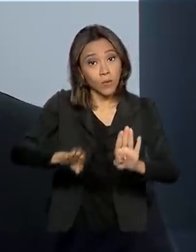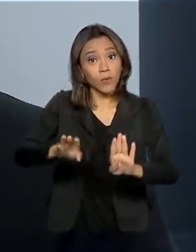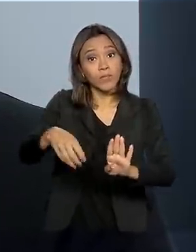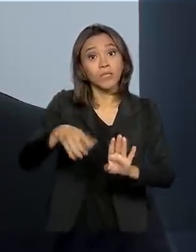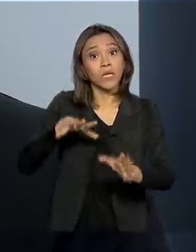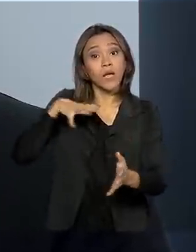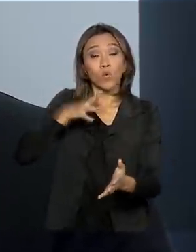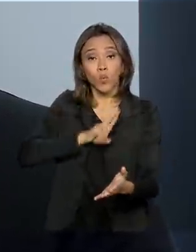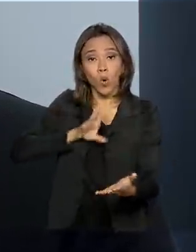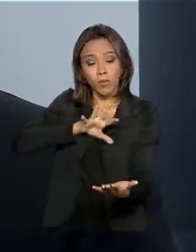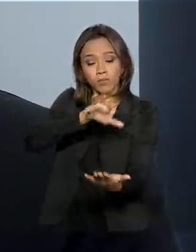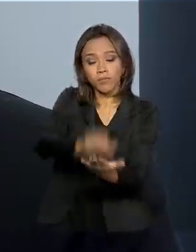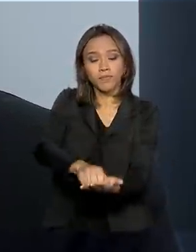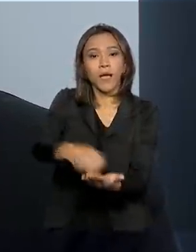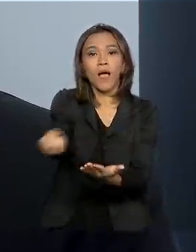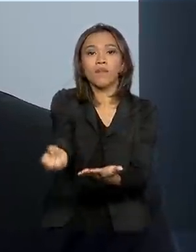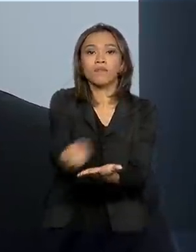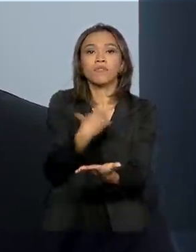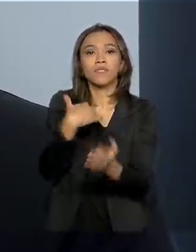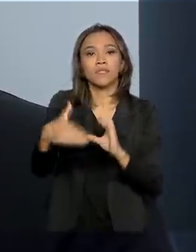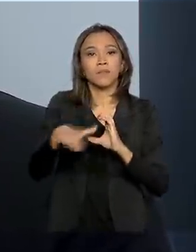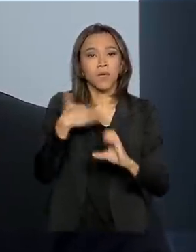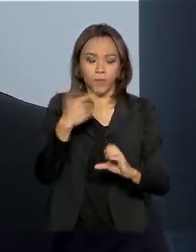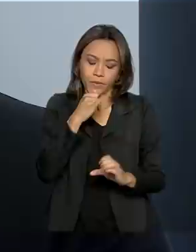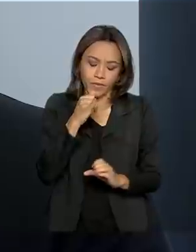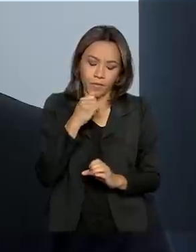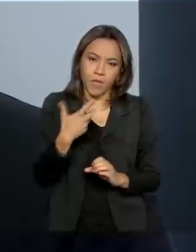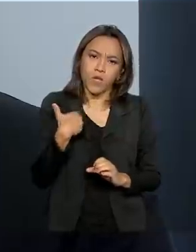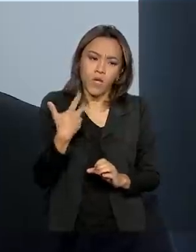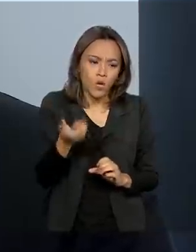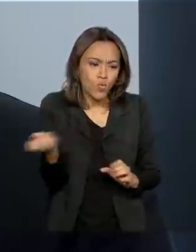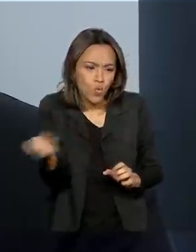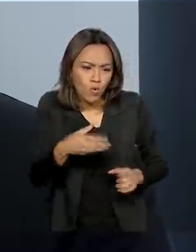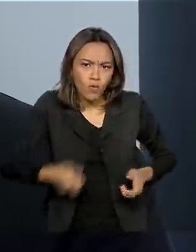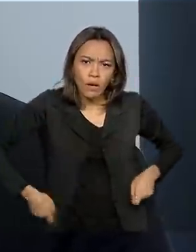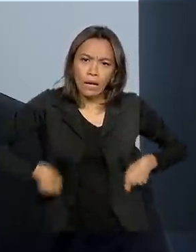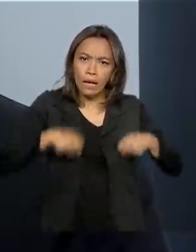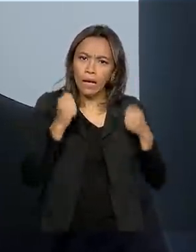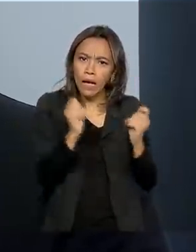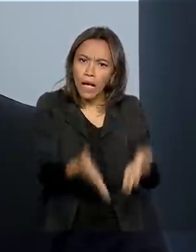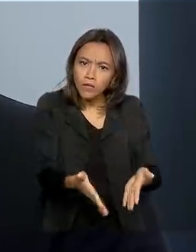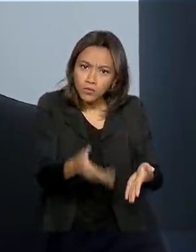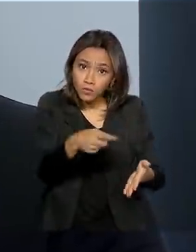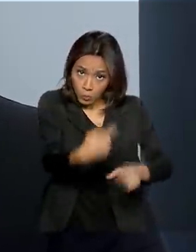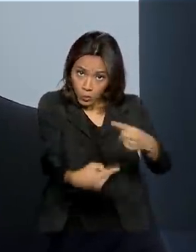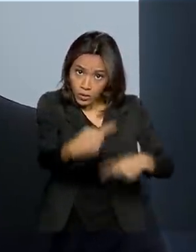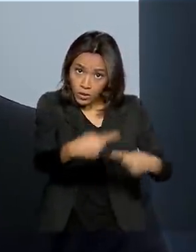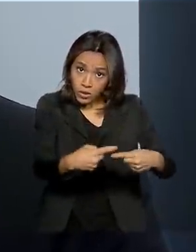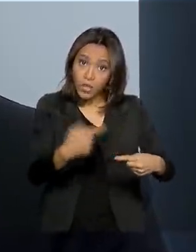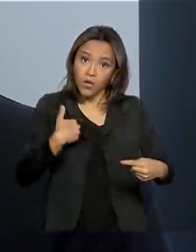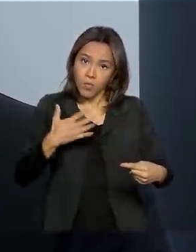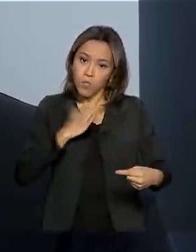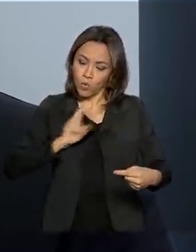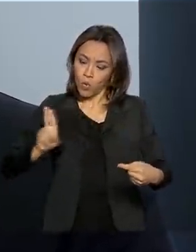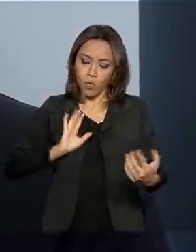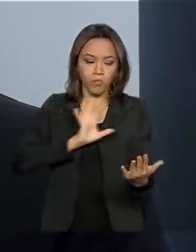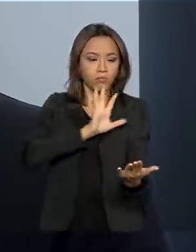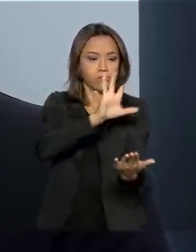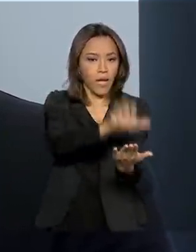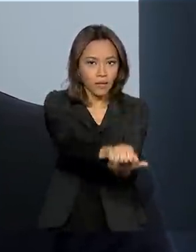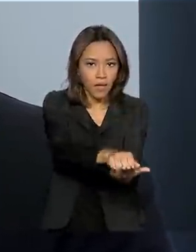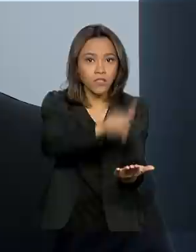informações por e-mail. Por exemplo, eu quero saber toda vez que houver um novo gasto numa determinada política, eu posso me cadastrar para isso. Isso